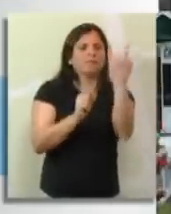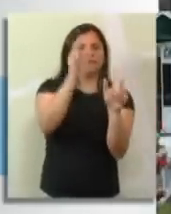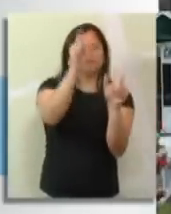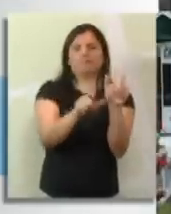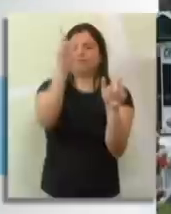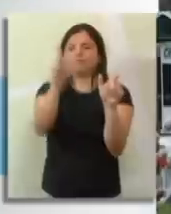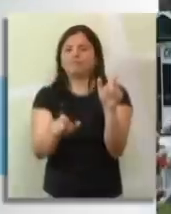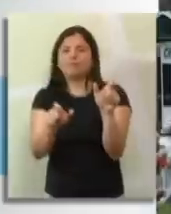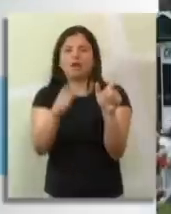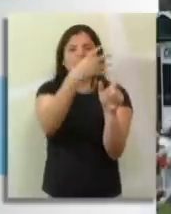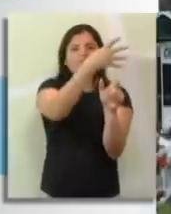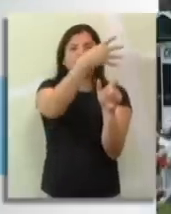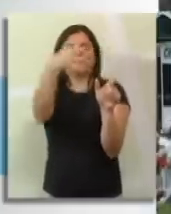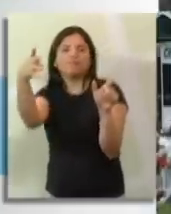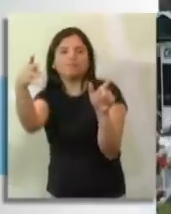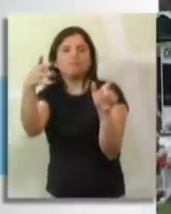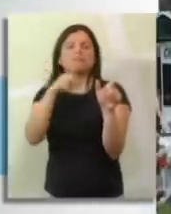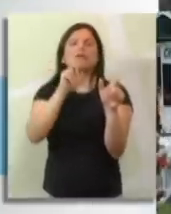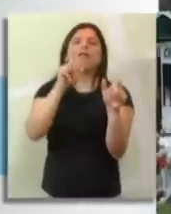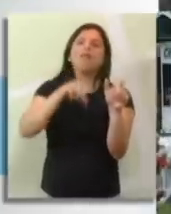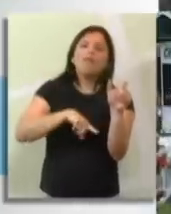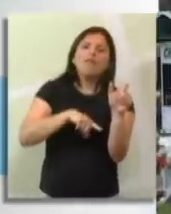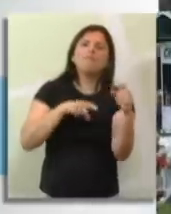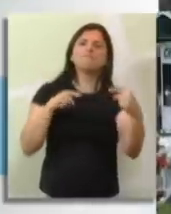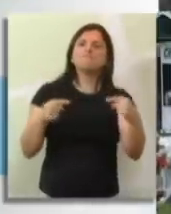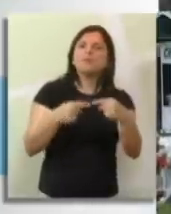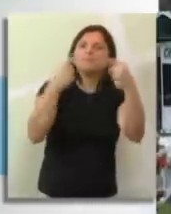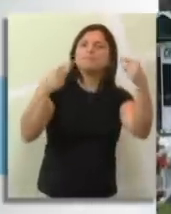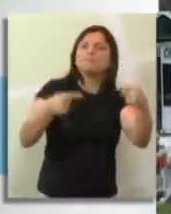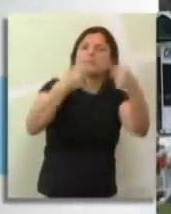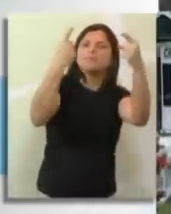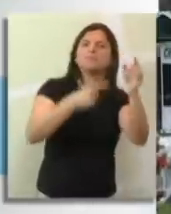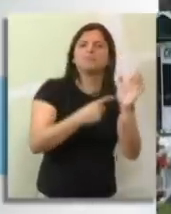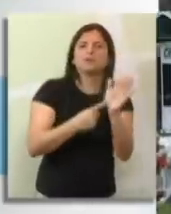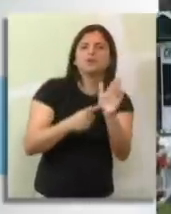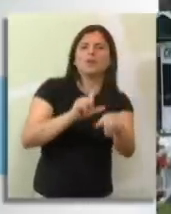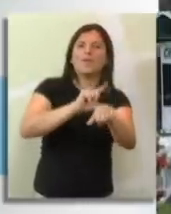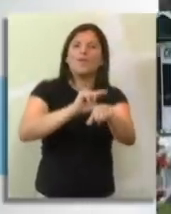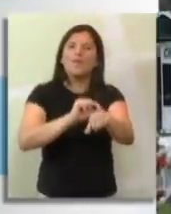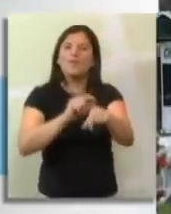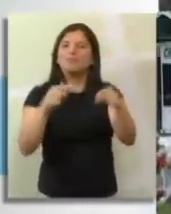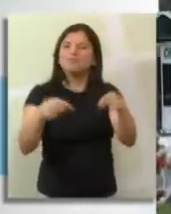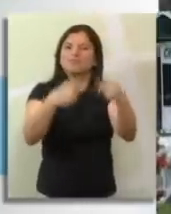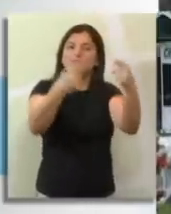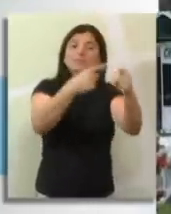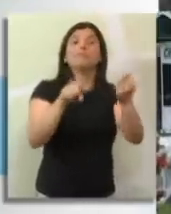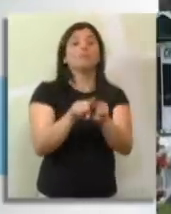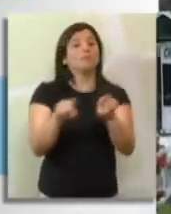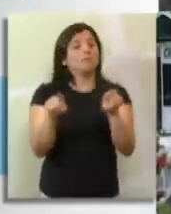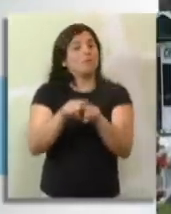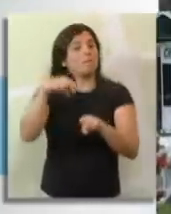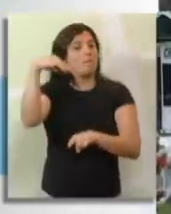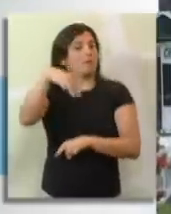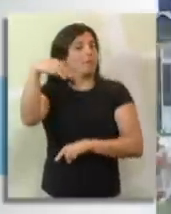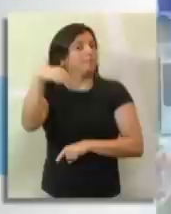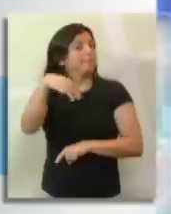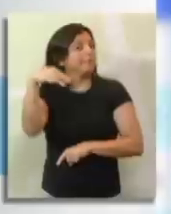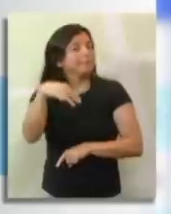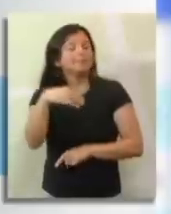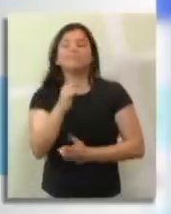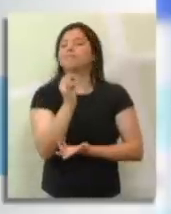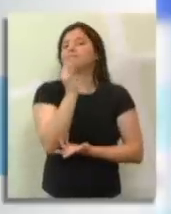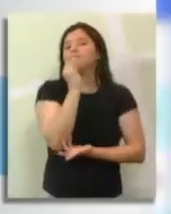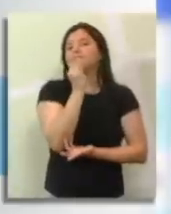justamente para facilitar a leitura de dados que existem nas tabelas estatísticas, que assim como os gráficos, também tem que obedecer certas regrinhas.